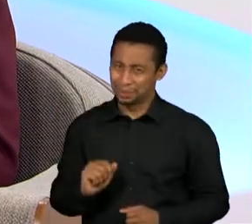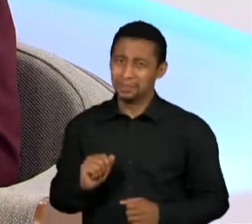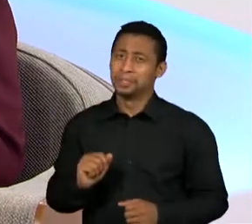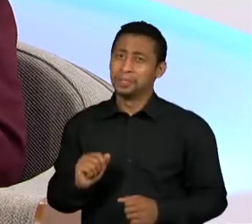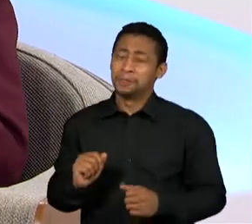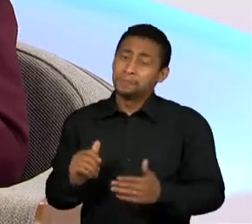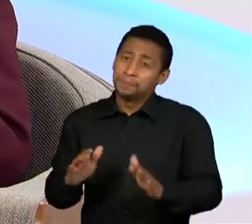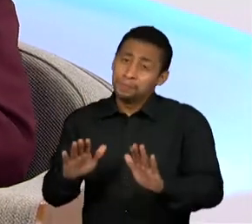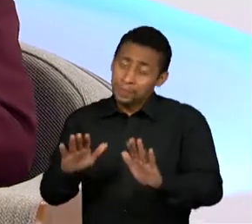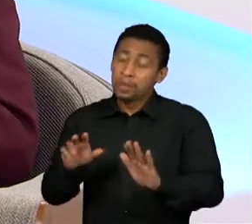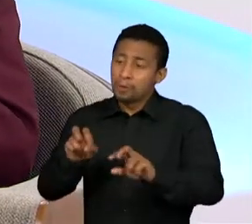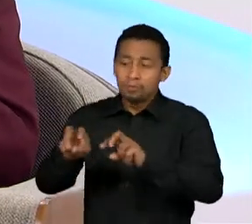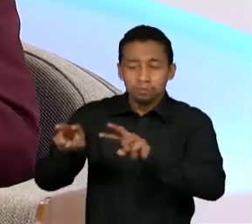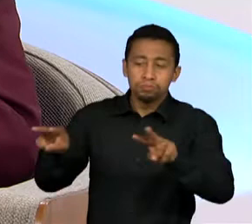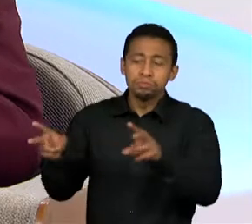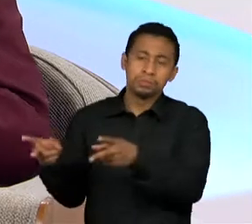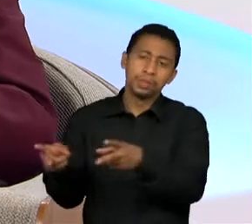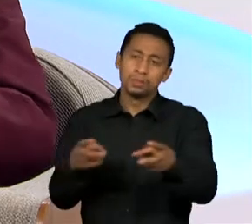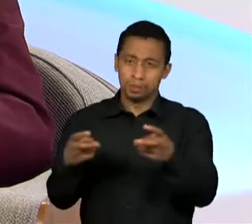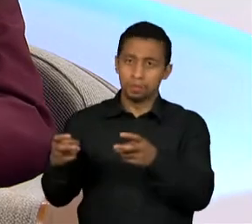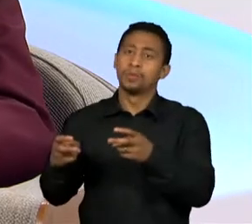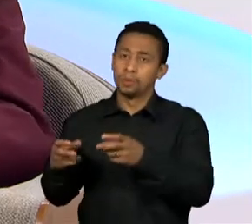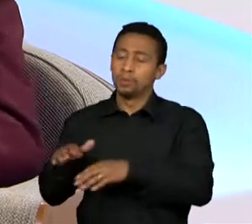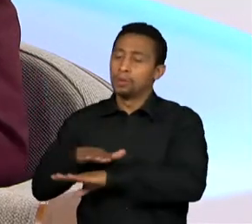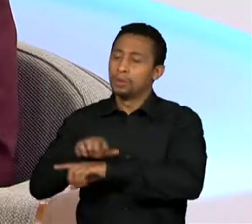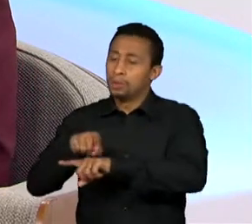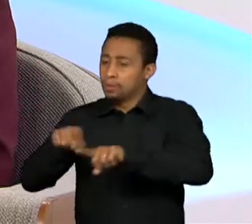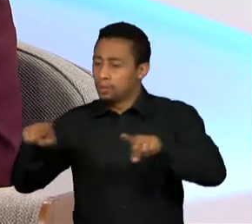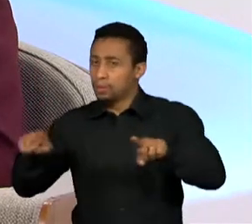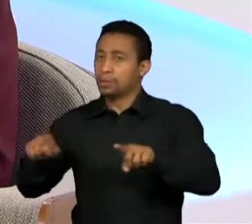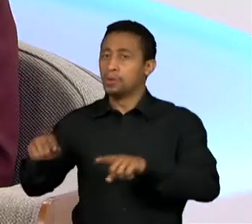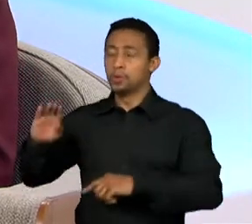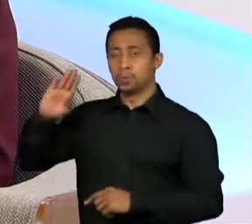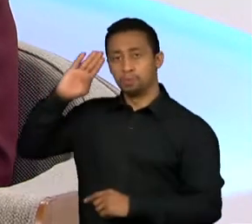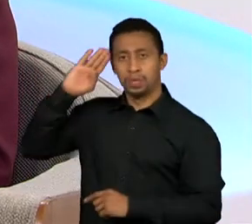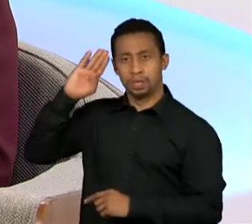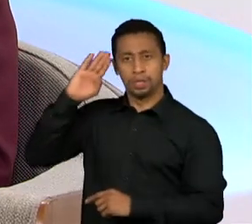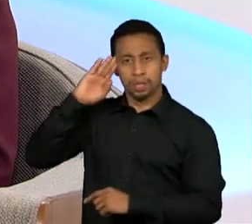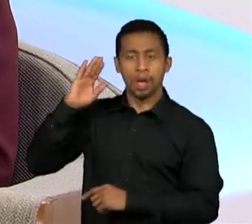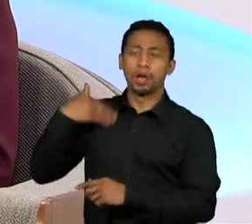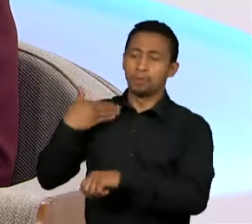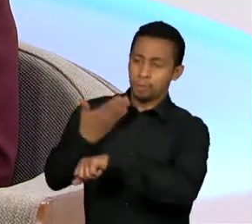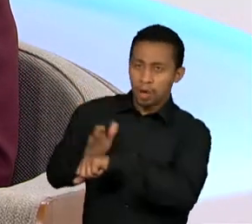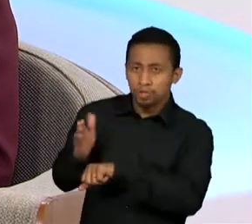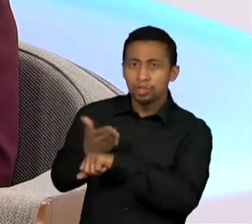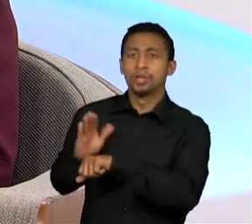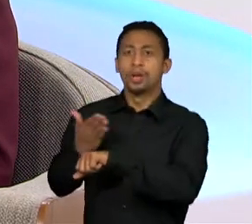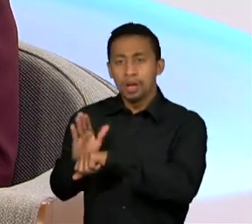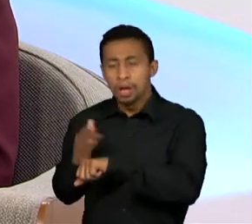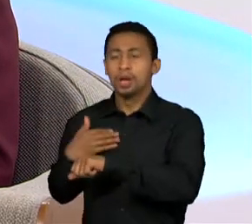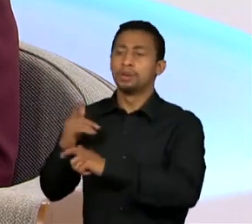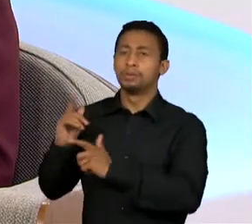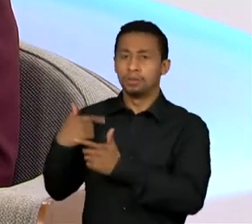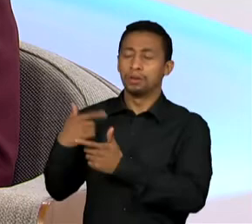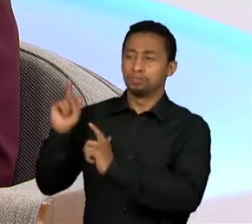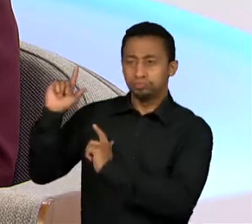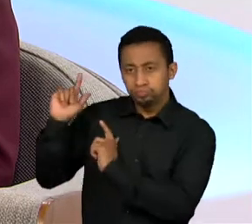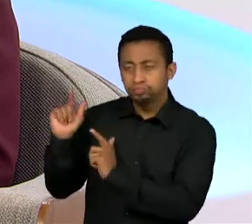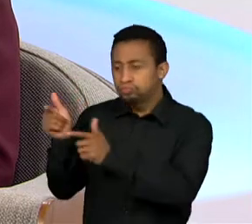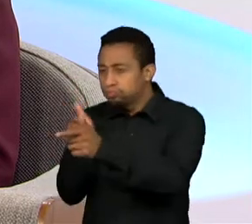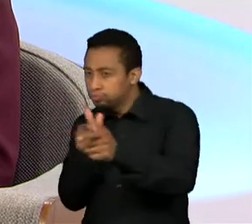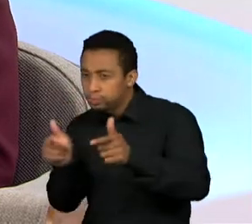enxergo que os militares estão lá nos seus quartéis e cuidando da ordem na sociedade